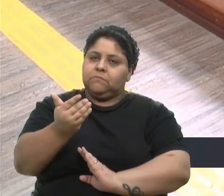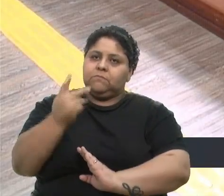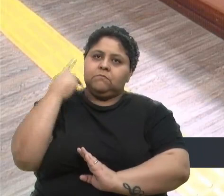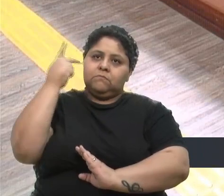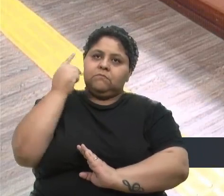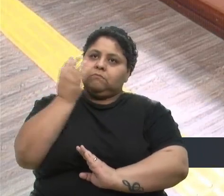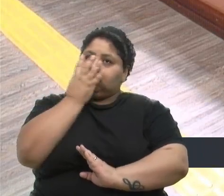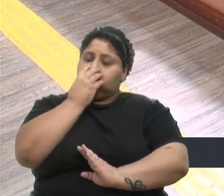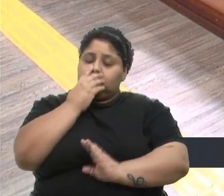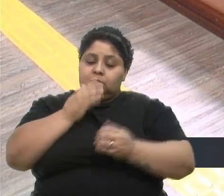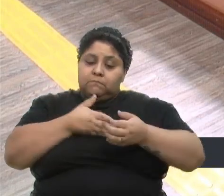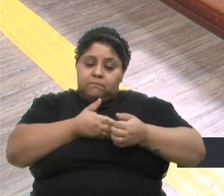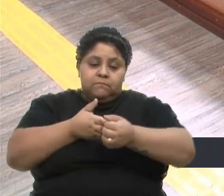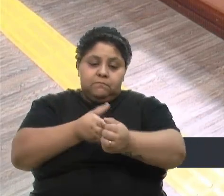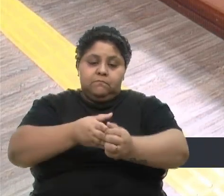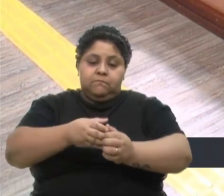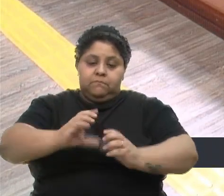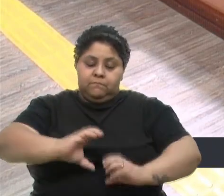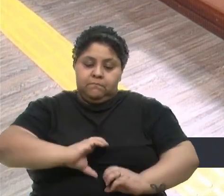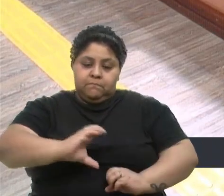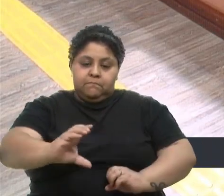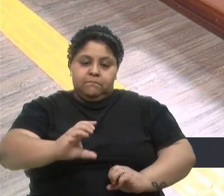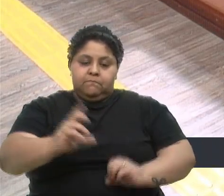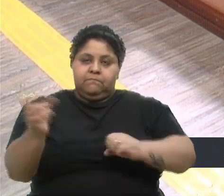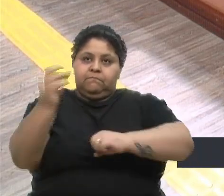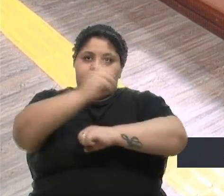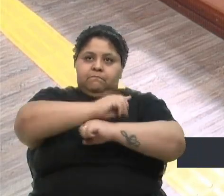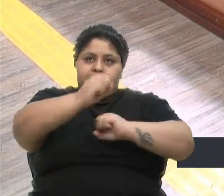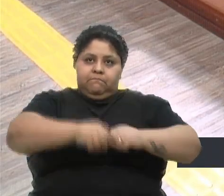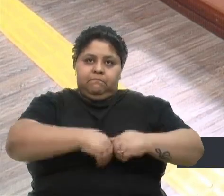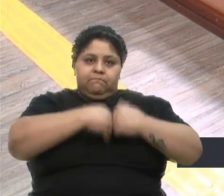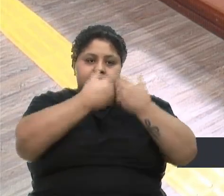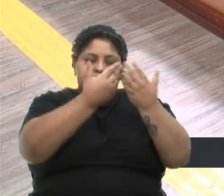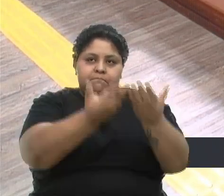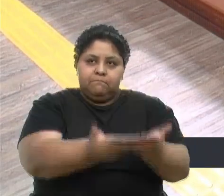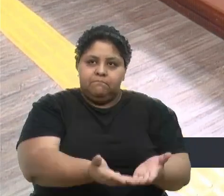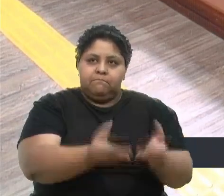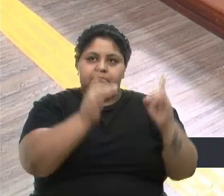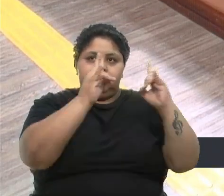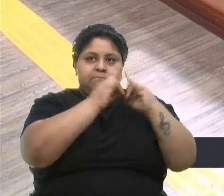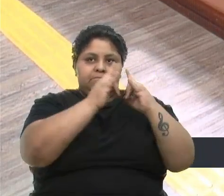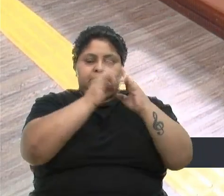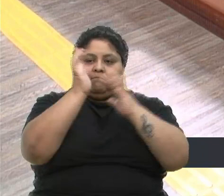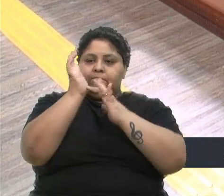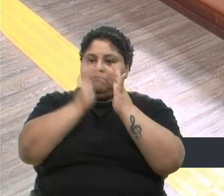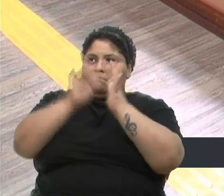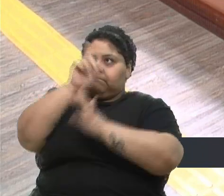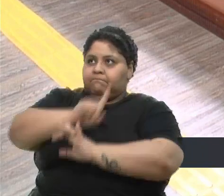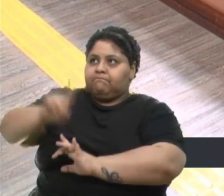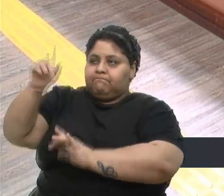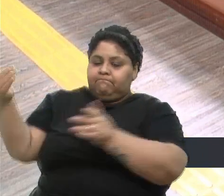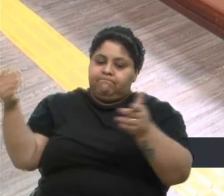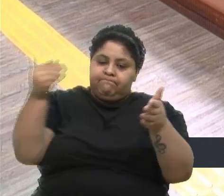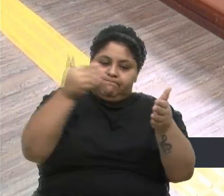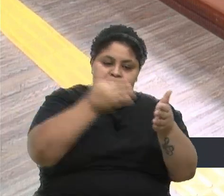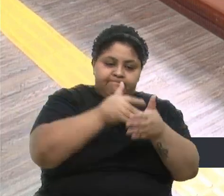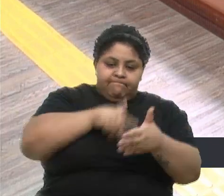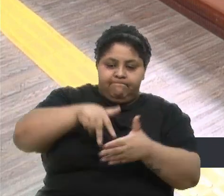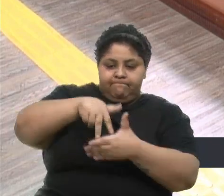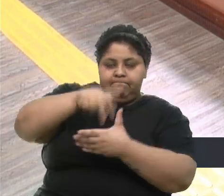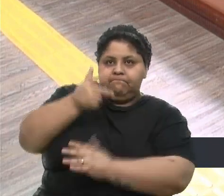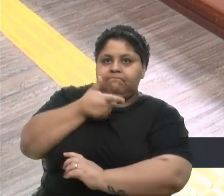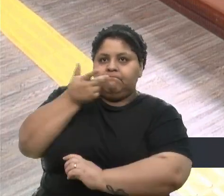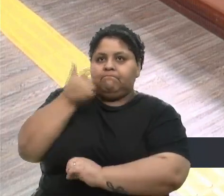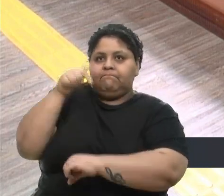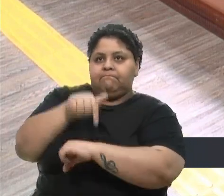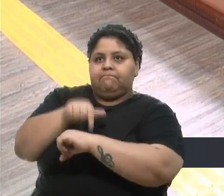acompanhe a coordenadora do Dia de Doar, Karen, da Associação Jesus Senhor, até a tribuna para manifestação, pelo